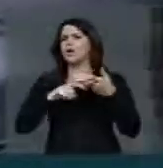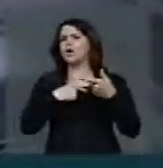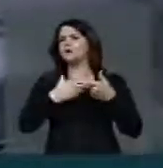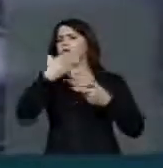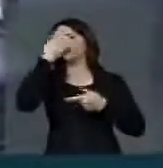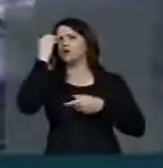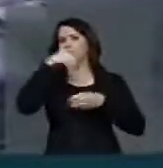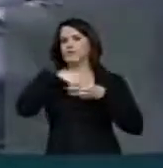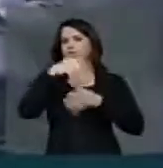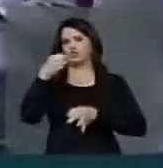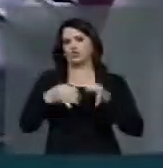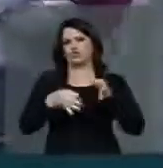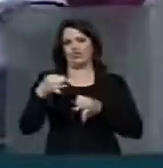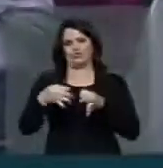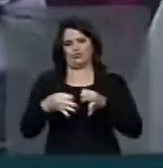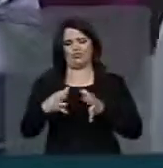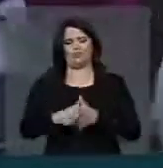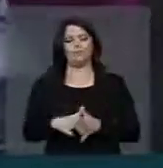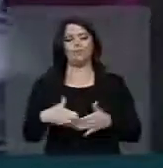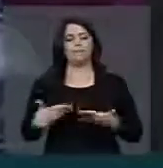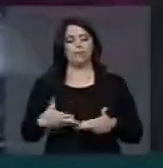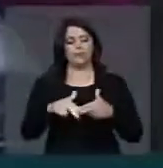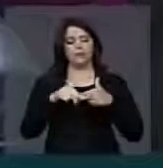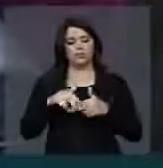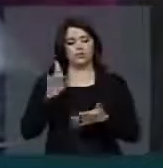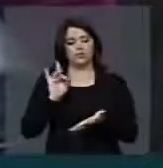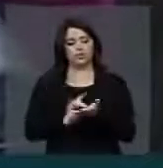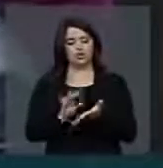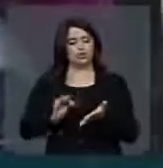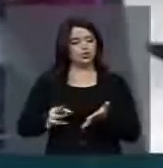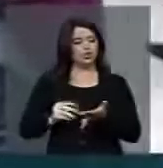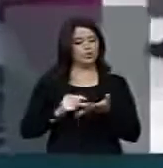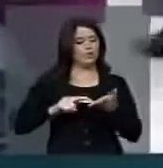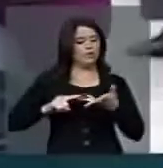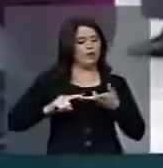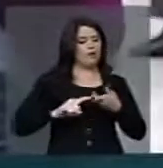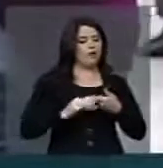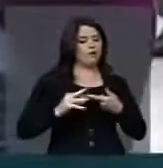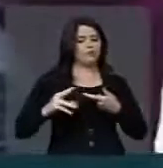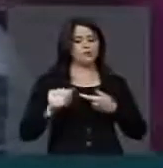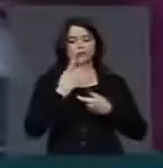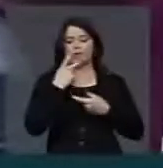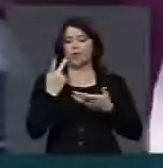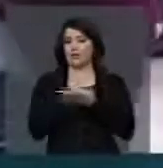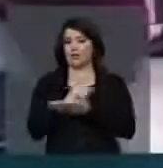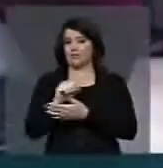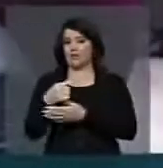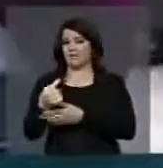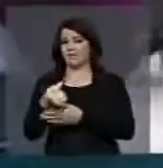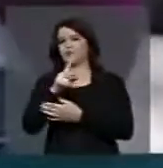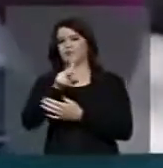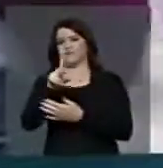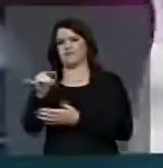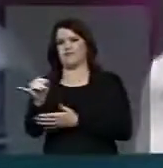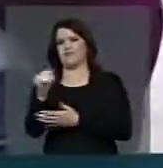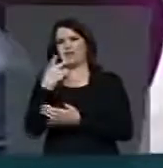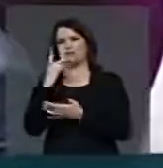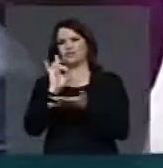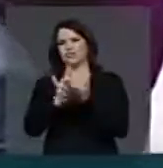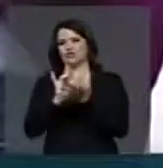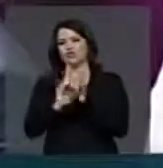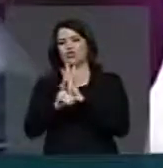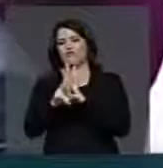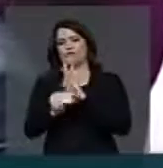no plano jurídico. E por isso mesmo todas as suas eventuais consequências desaparecem com a